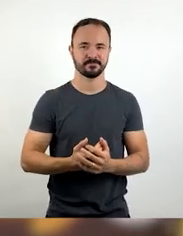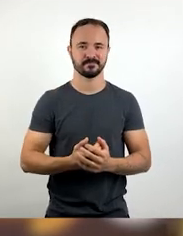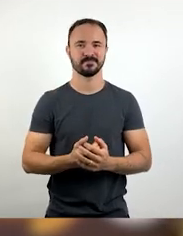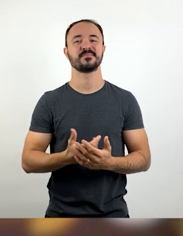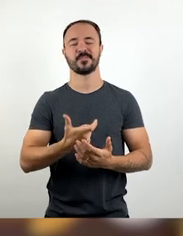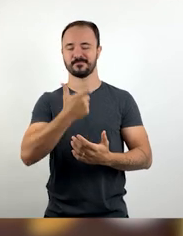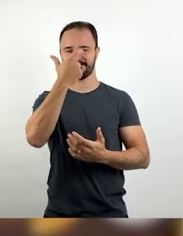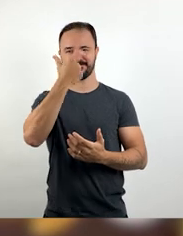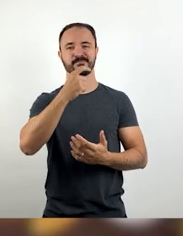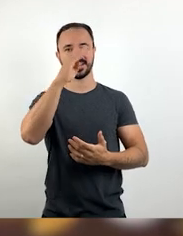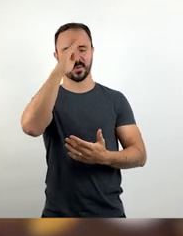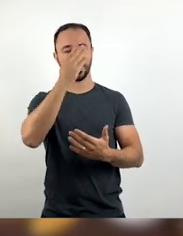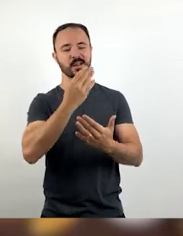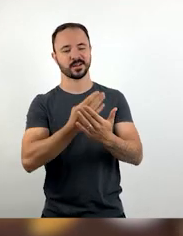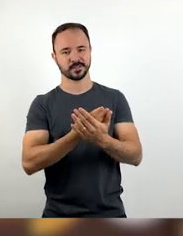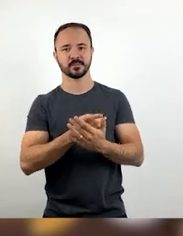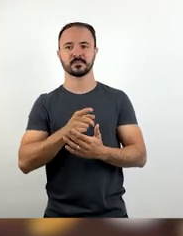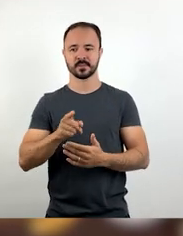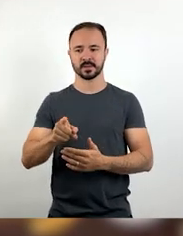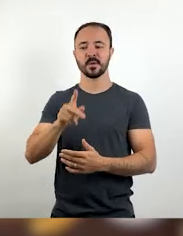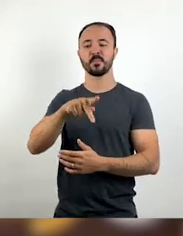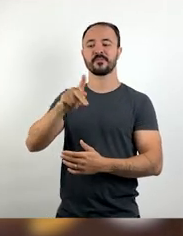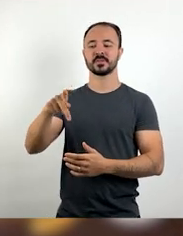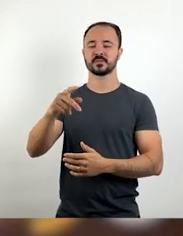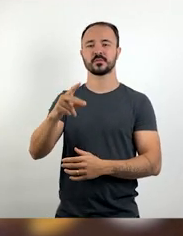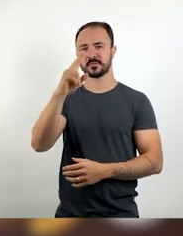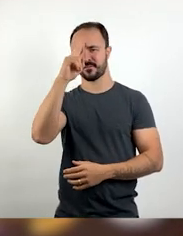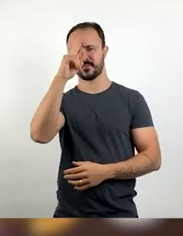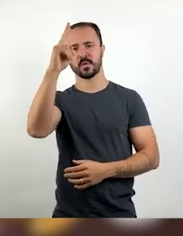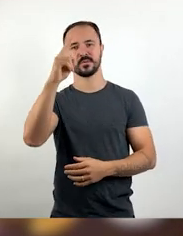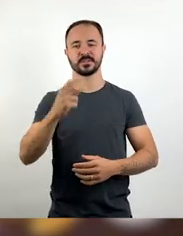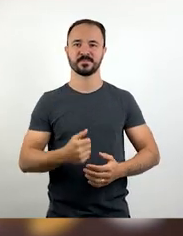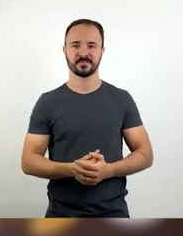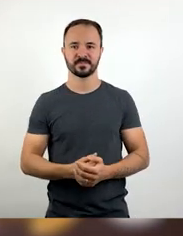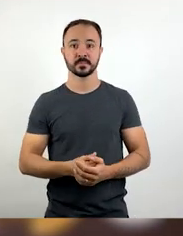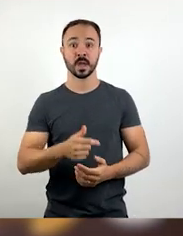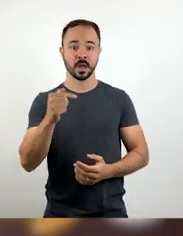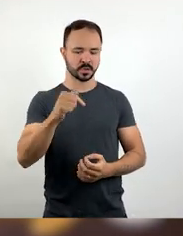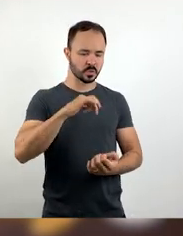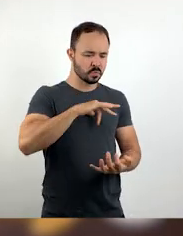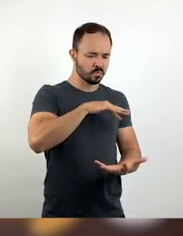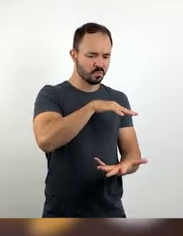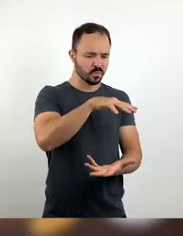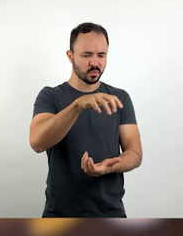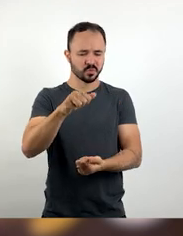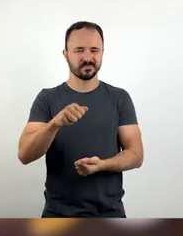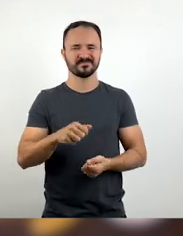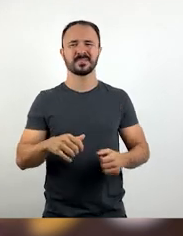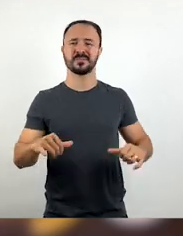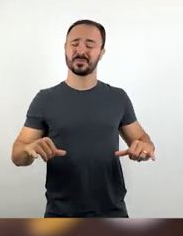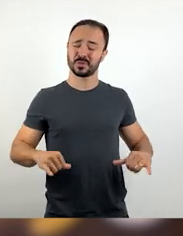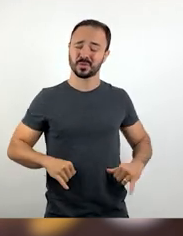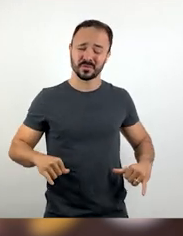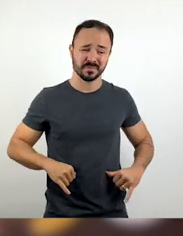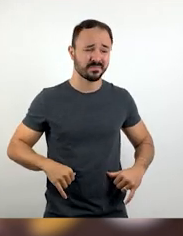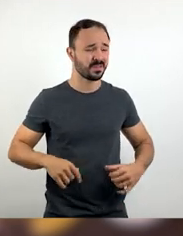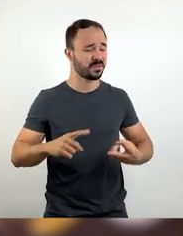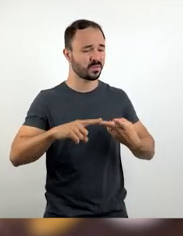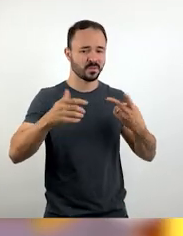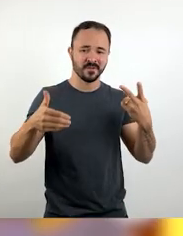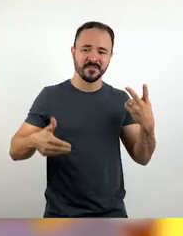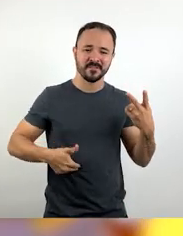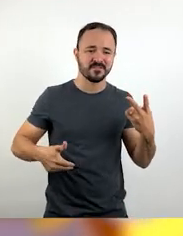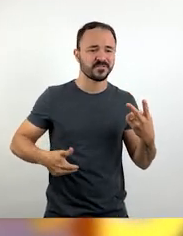força do professor. Nesse mundo tão cruel, somente a educação mata a fome da miséria, combate a